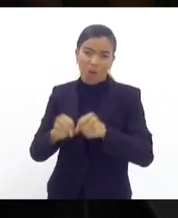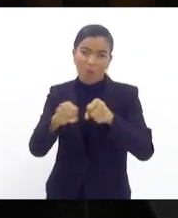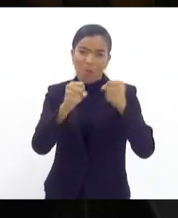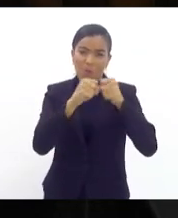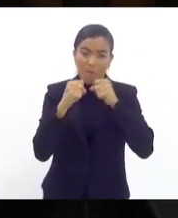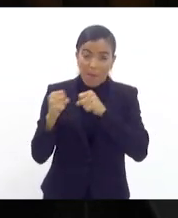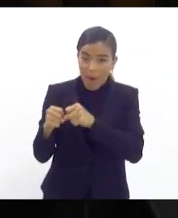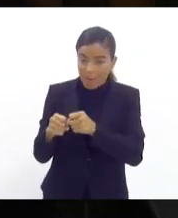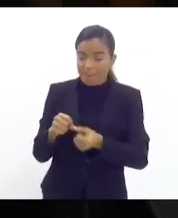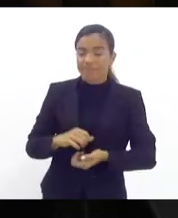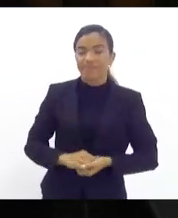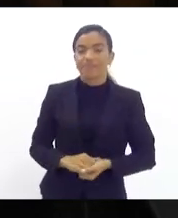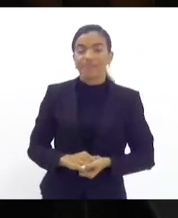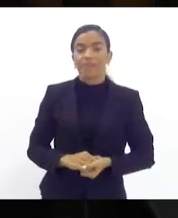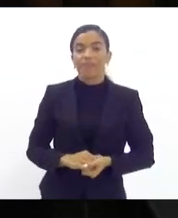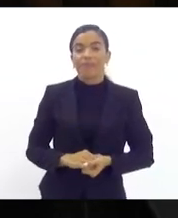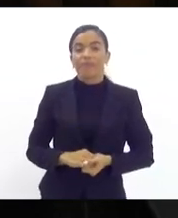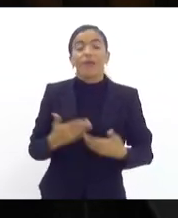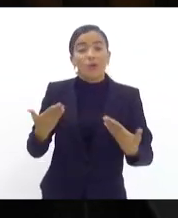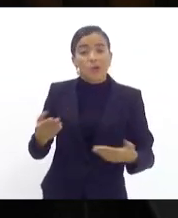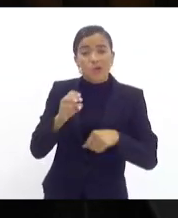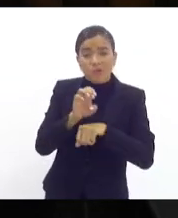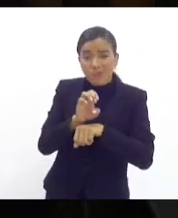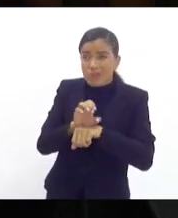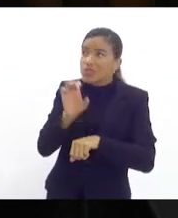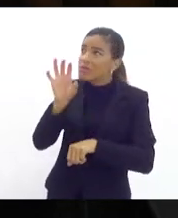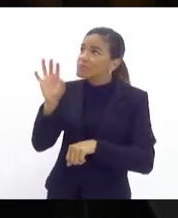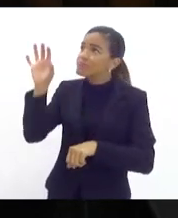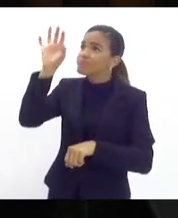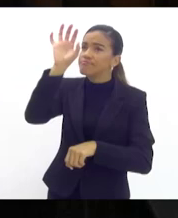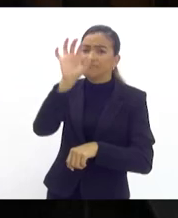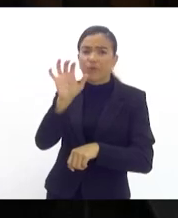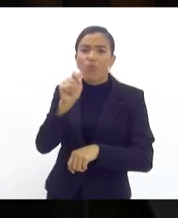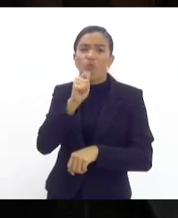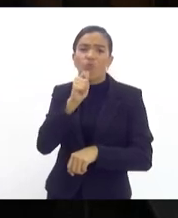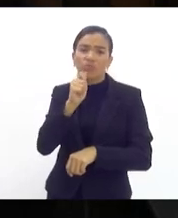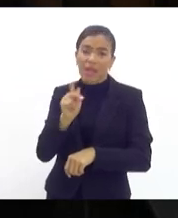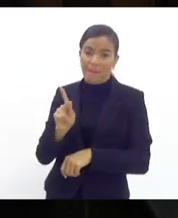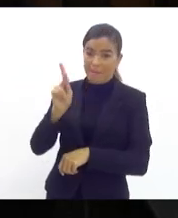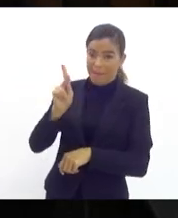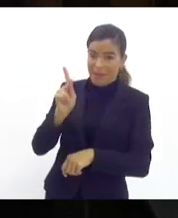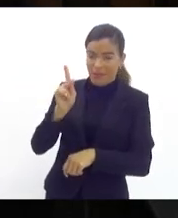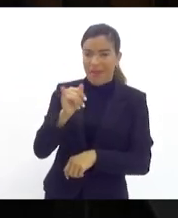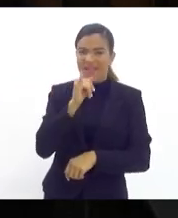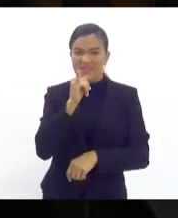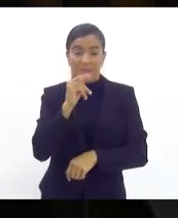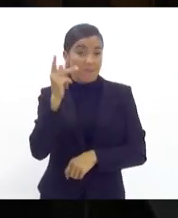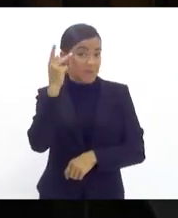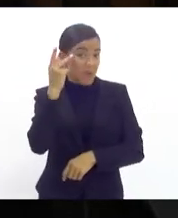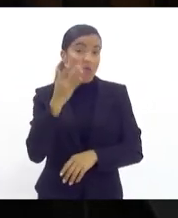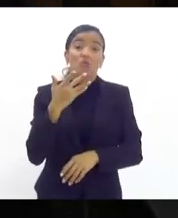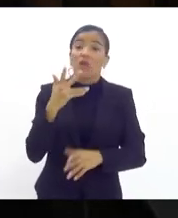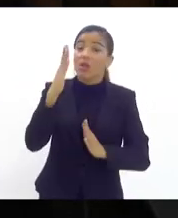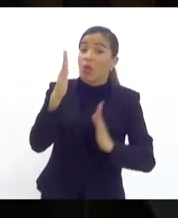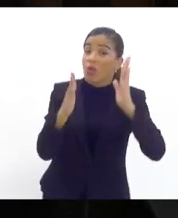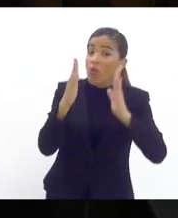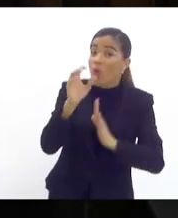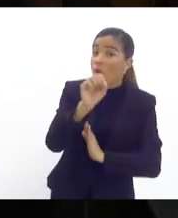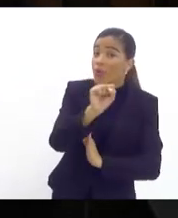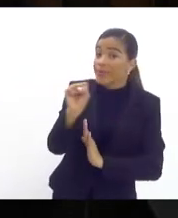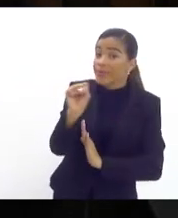ambiental. Estados que não tinham naquela época petróleo, como São Paulo, estou falando de 88,